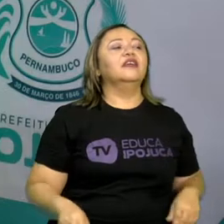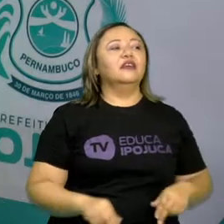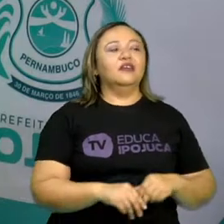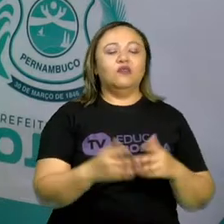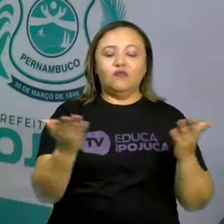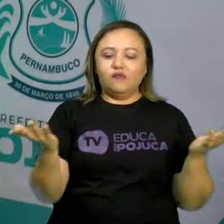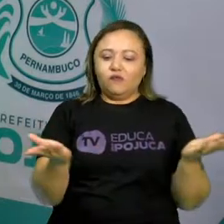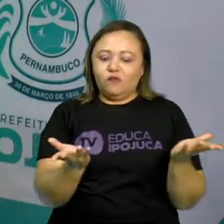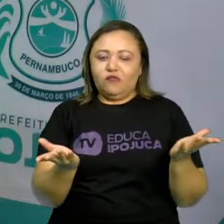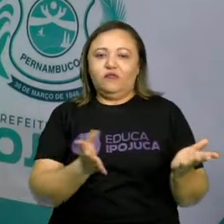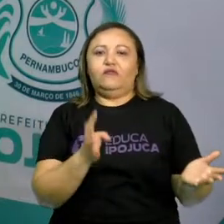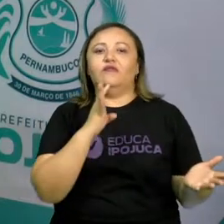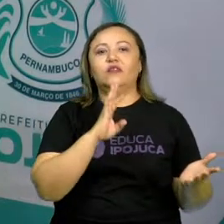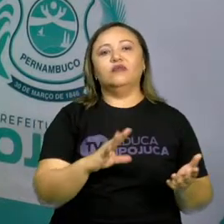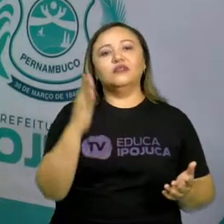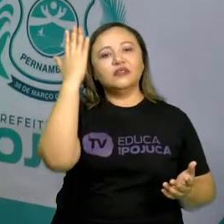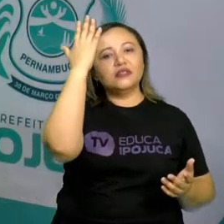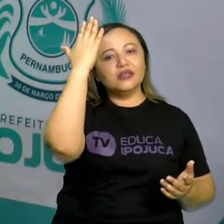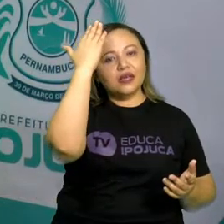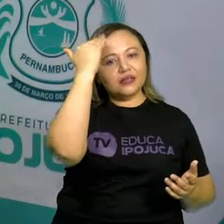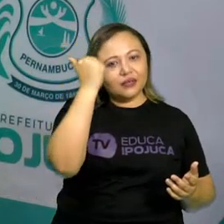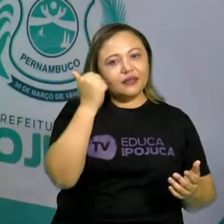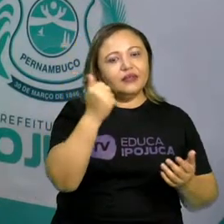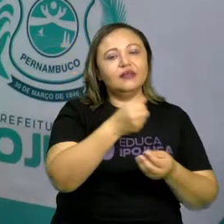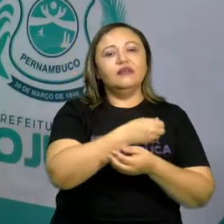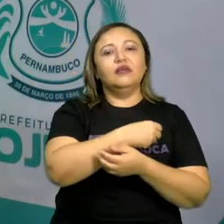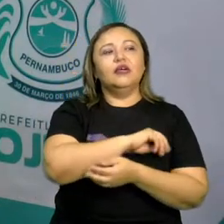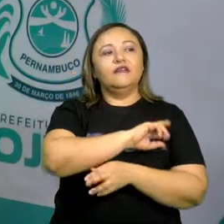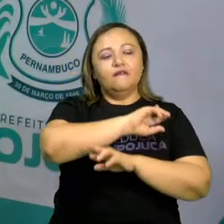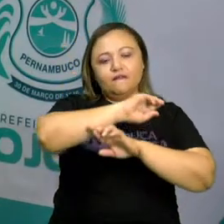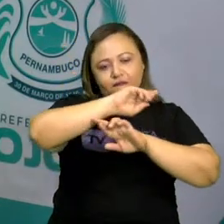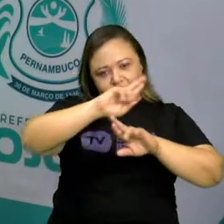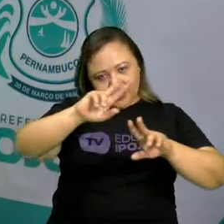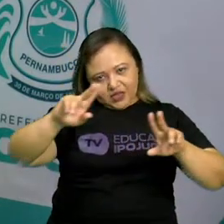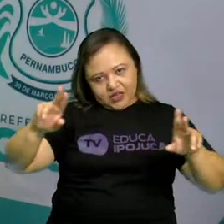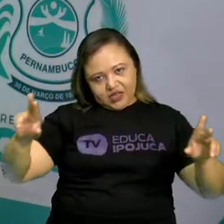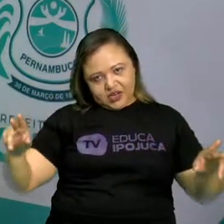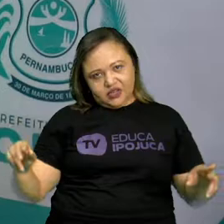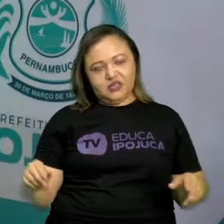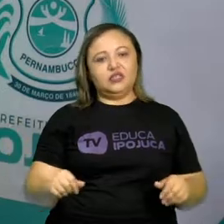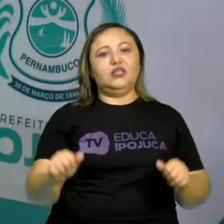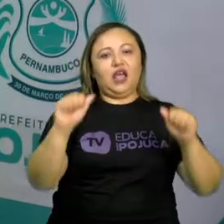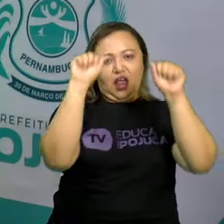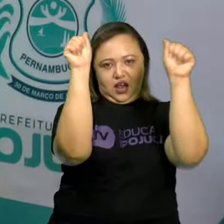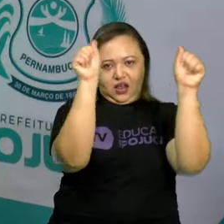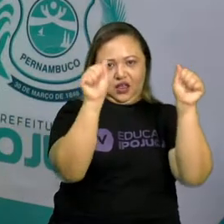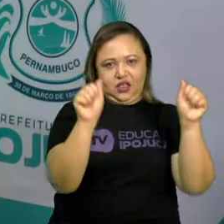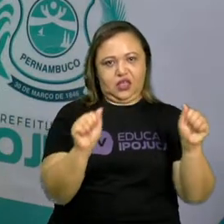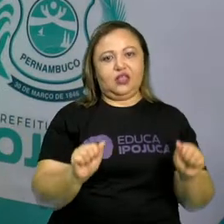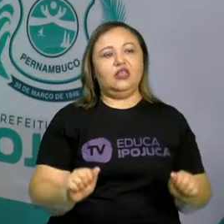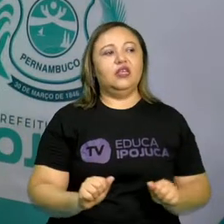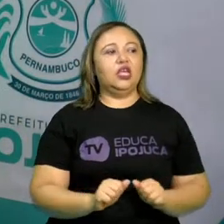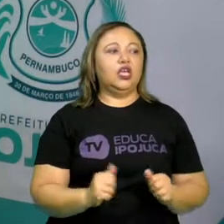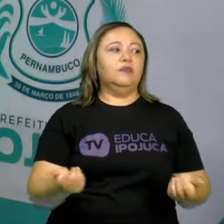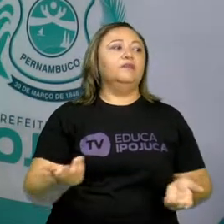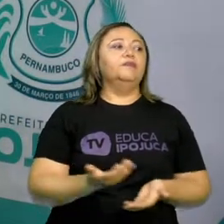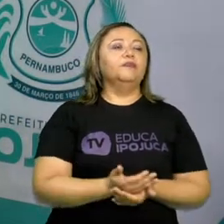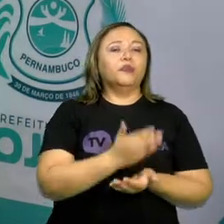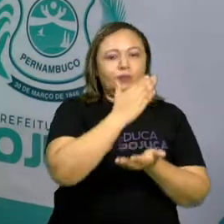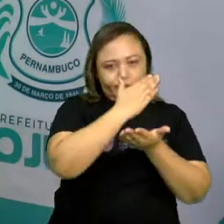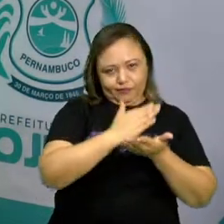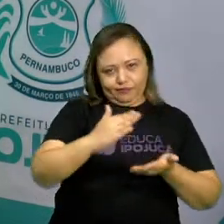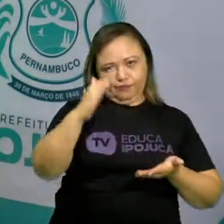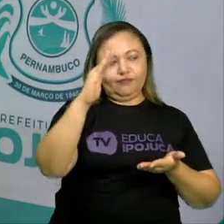conhecer primeiro os elementos das artes visuais. Essa é a nossa aula de hoje, certo? Vamos lá?